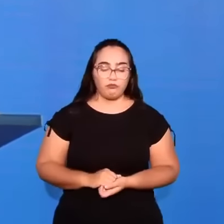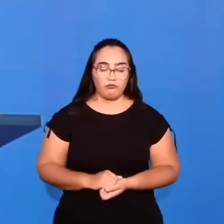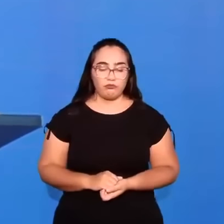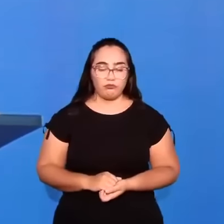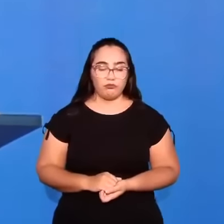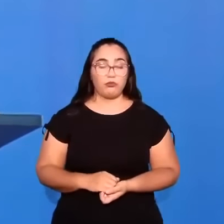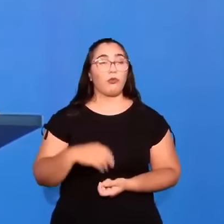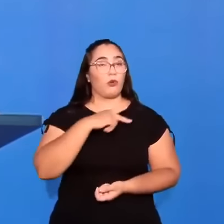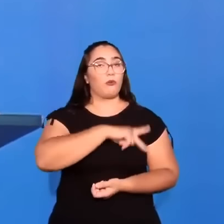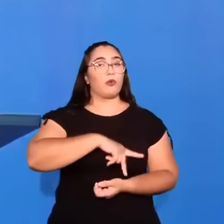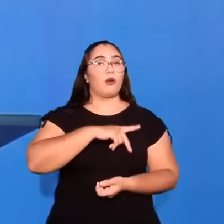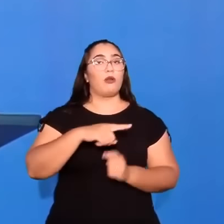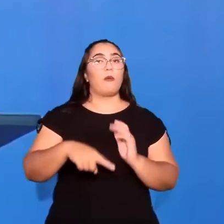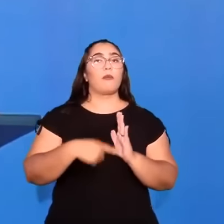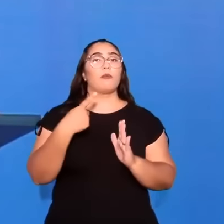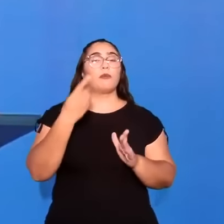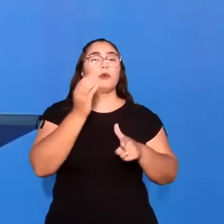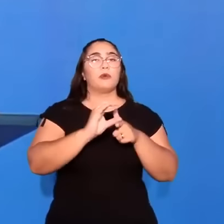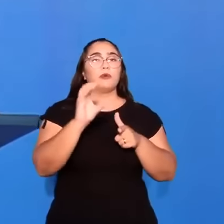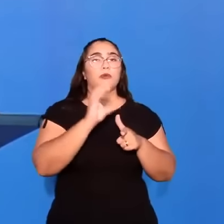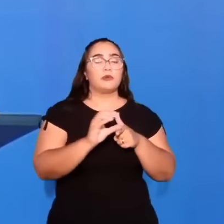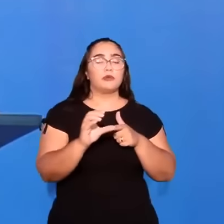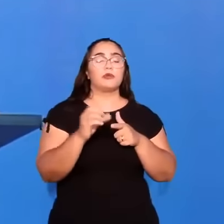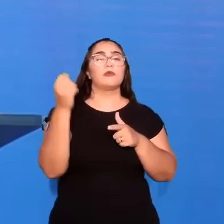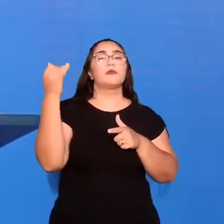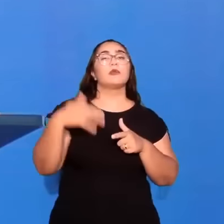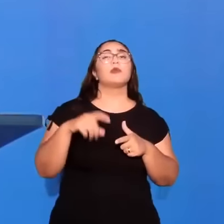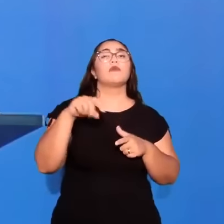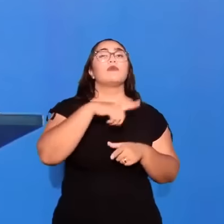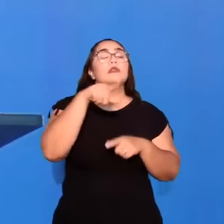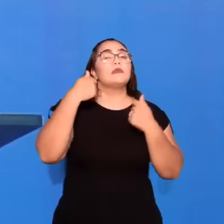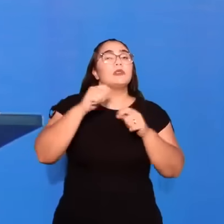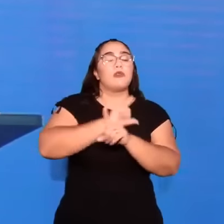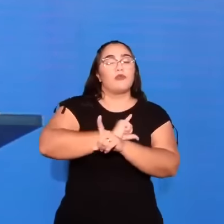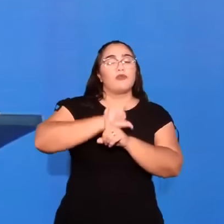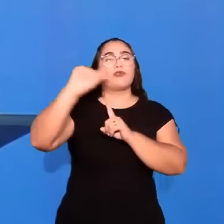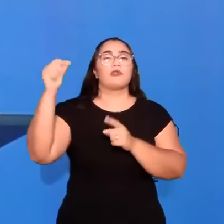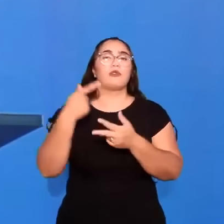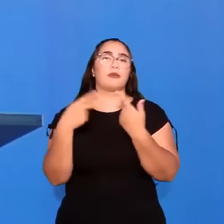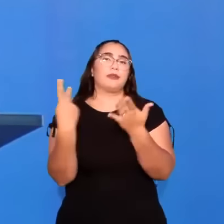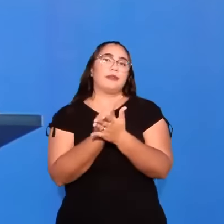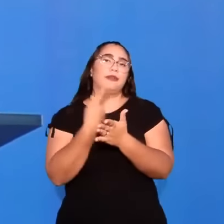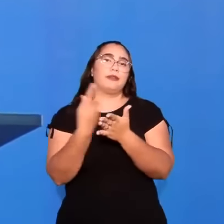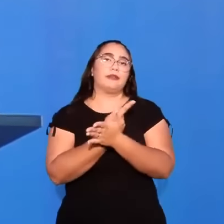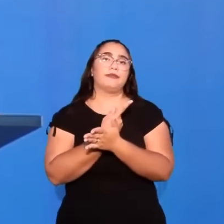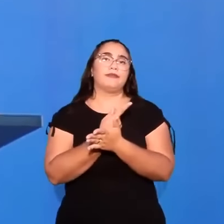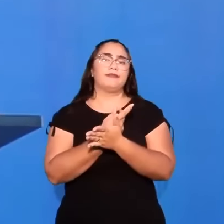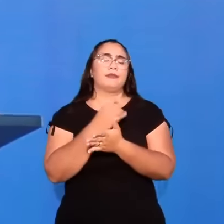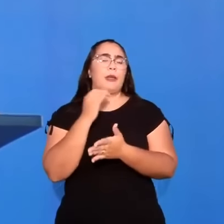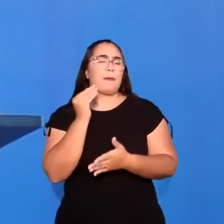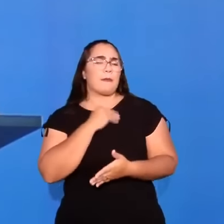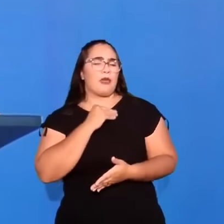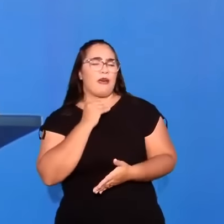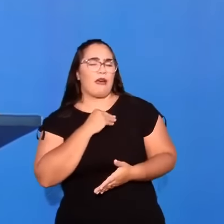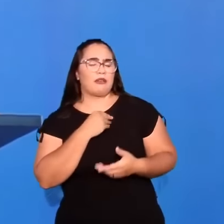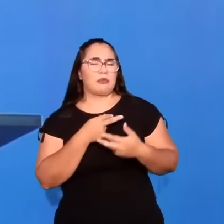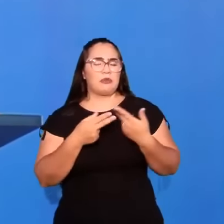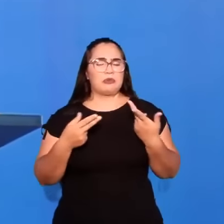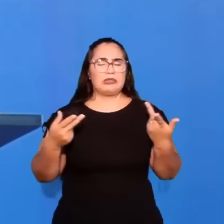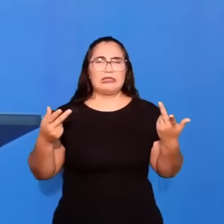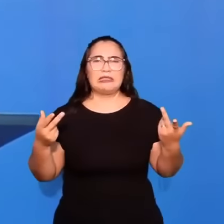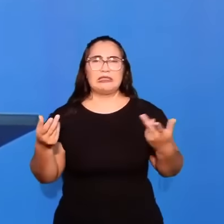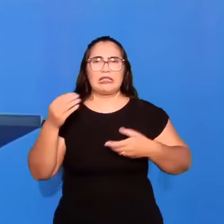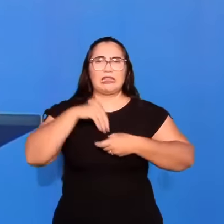Paulo diz em 1 Coríntios 6, 18. Fugir da impureza. Qualquer outro pecado que uma pessoa comete. É fora do corpo. Mas